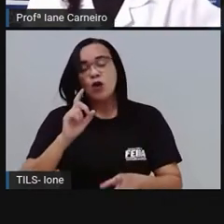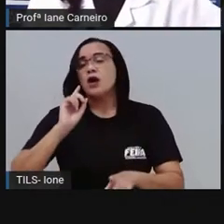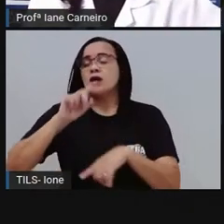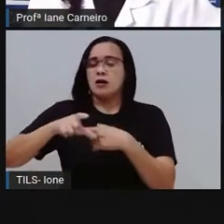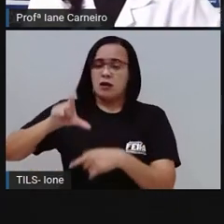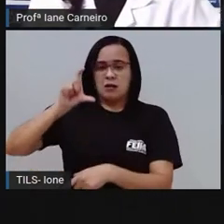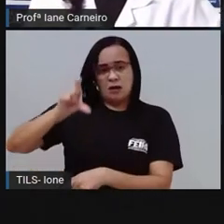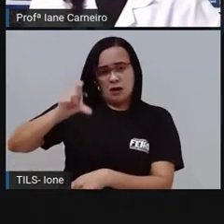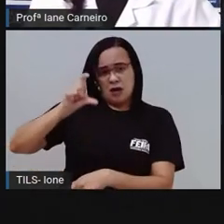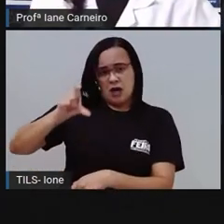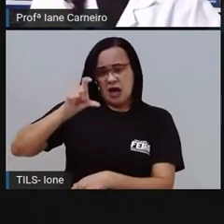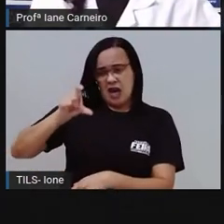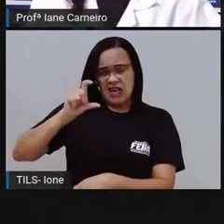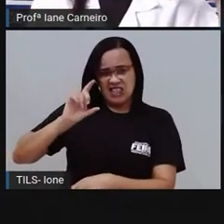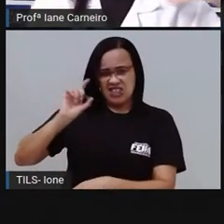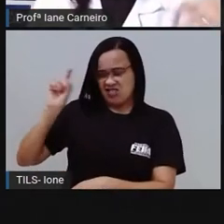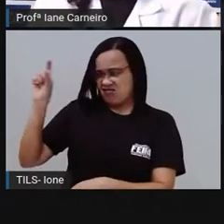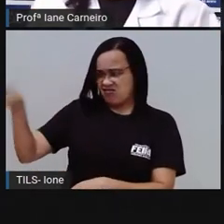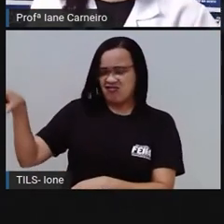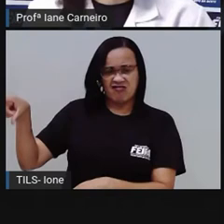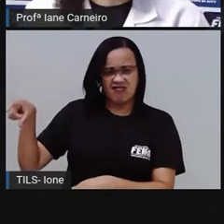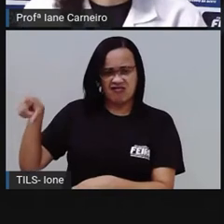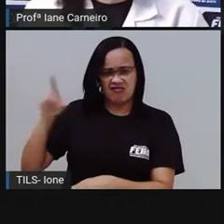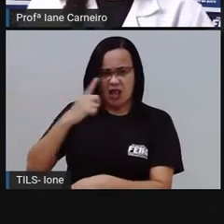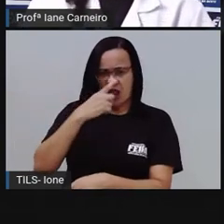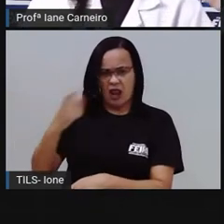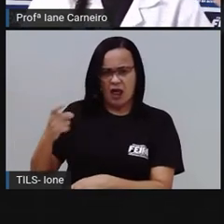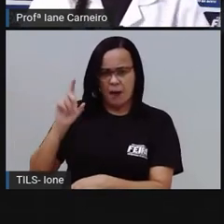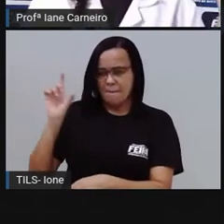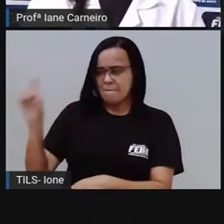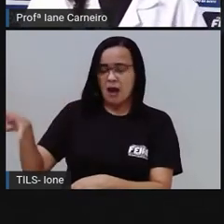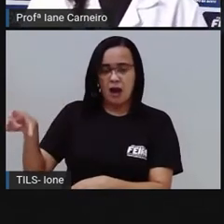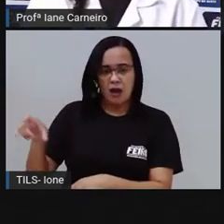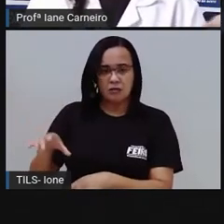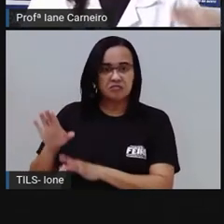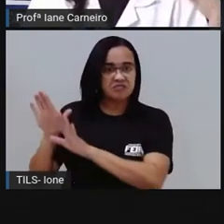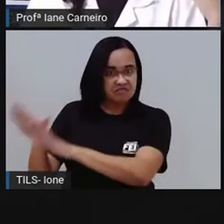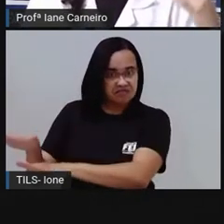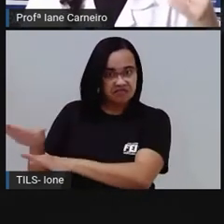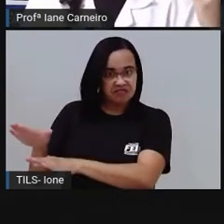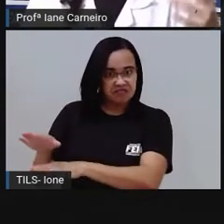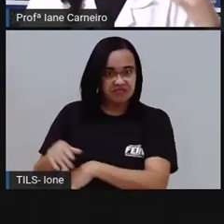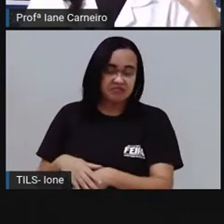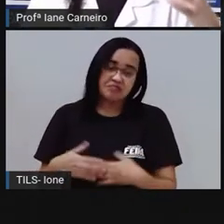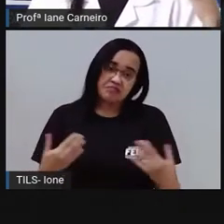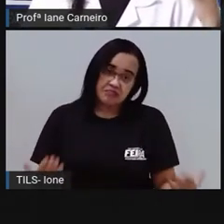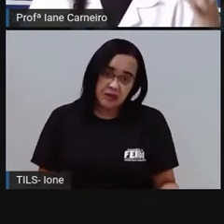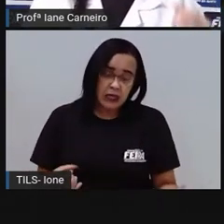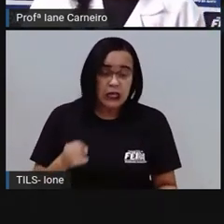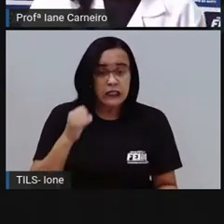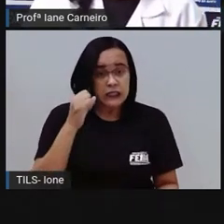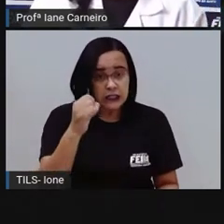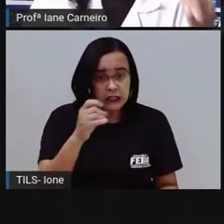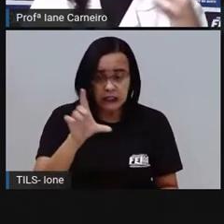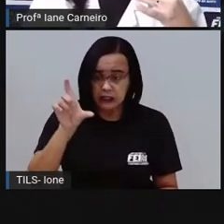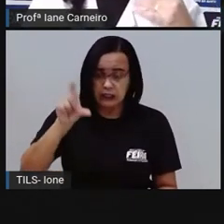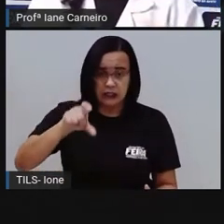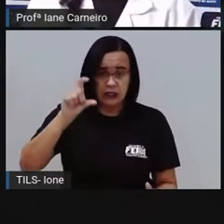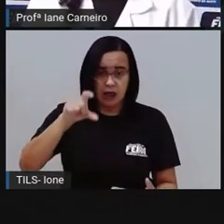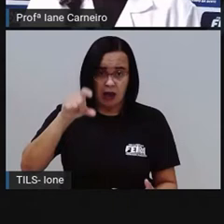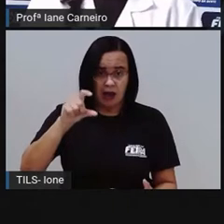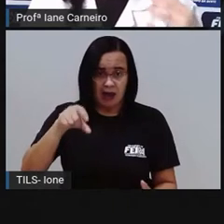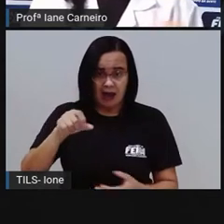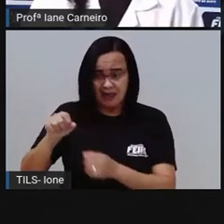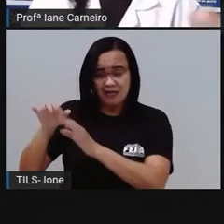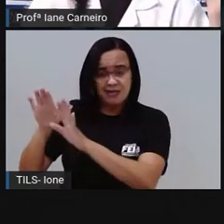jogou lá no quintal, né, ninguém catou, ficou lá, se você não tirar aquela caixa lá do seu